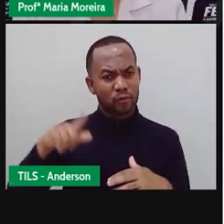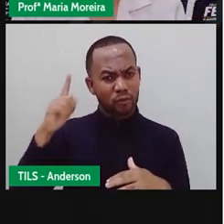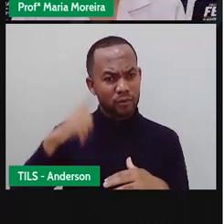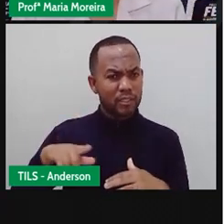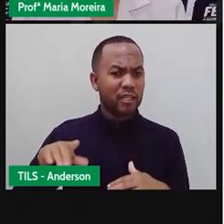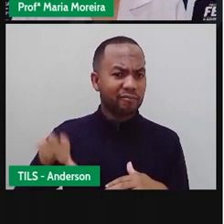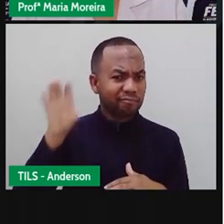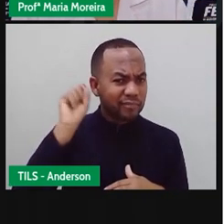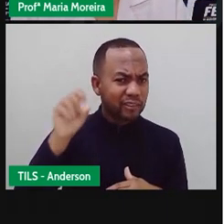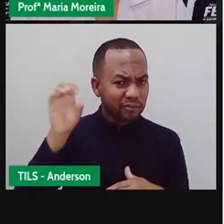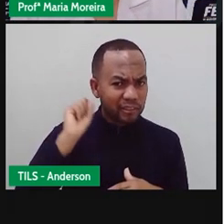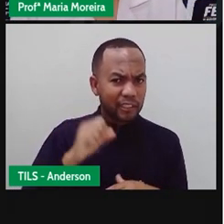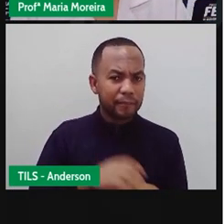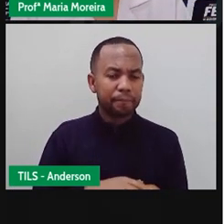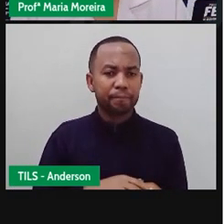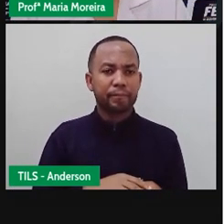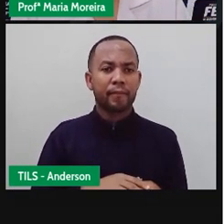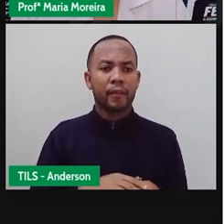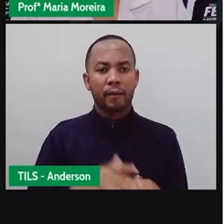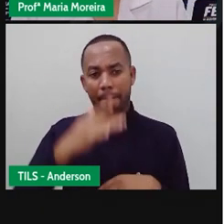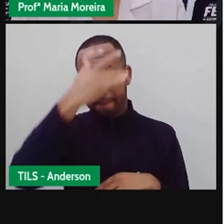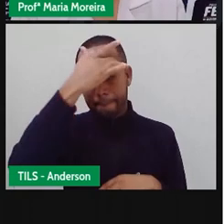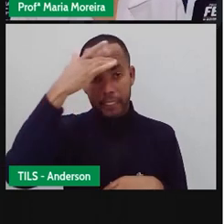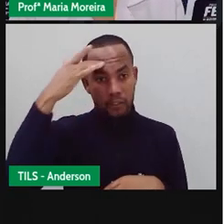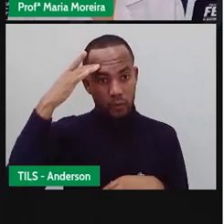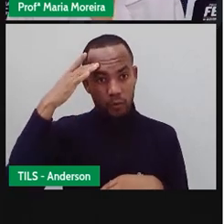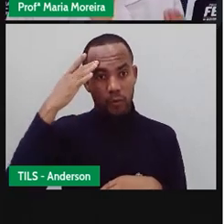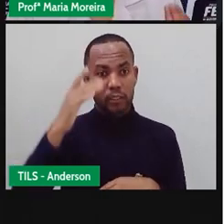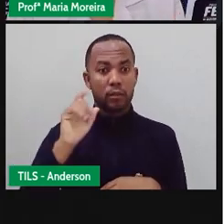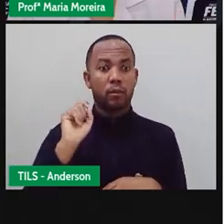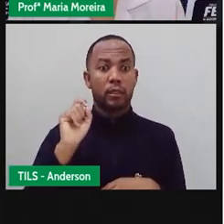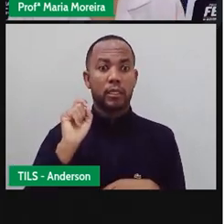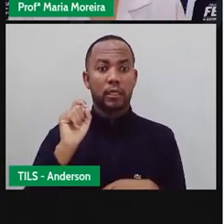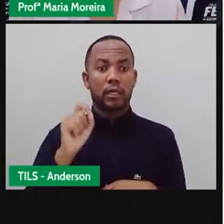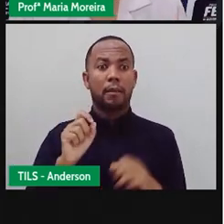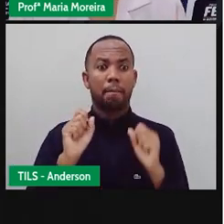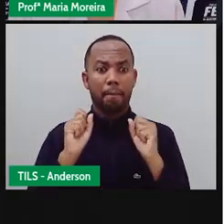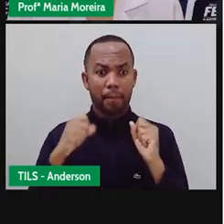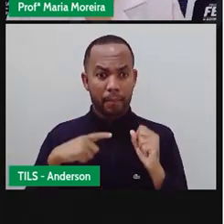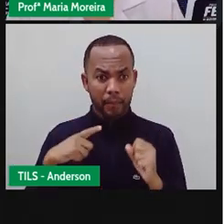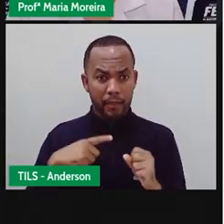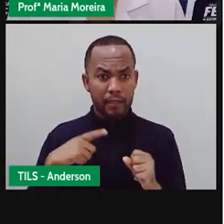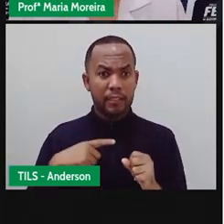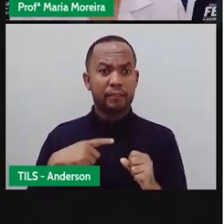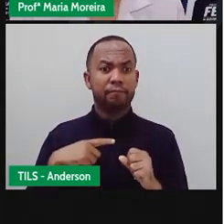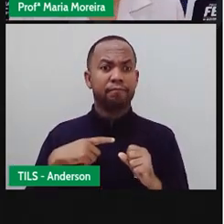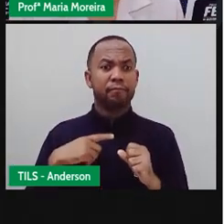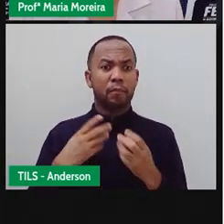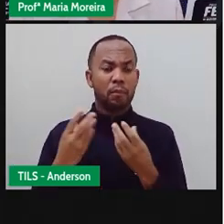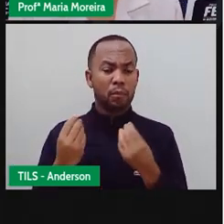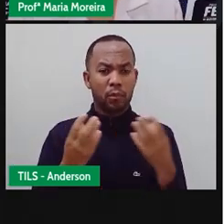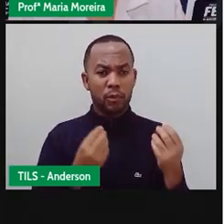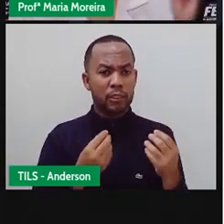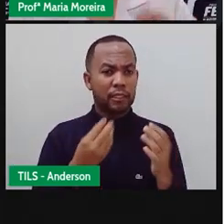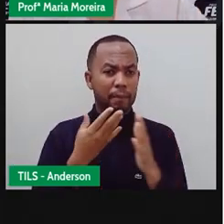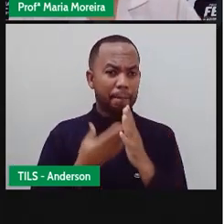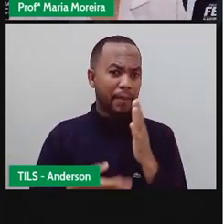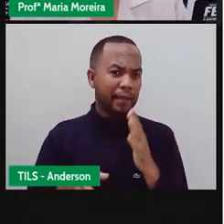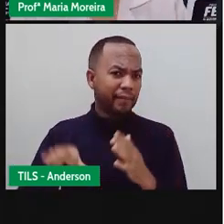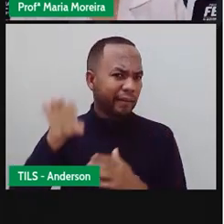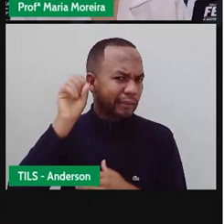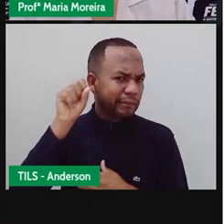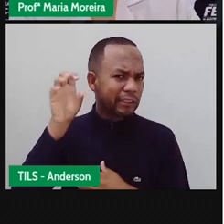dessa audição Bom, algumas pessoas, né? Possuem graves perdas auditivas E conseguem